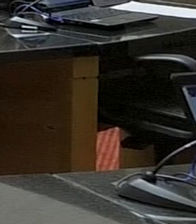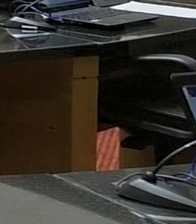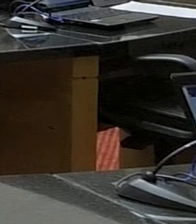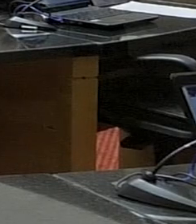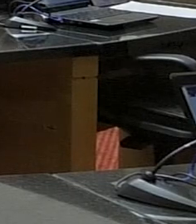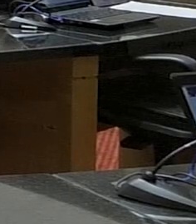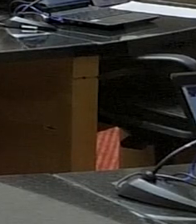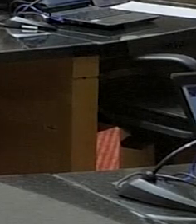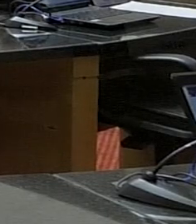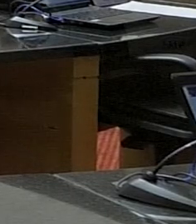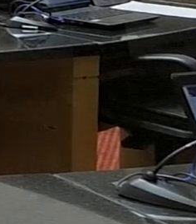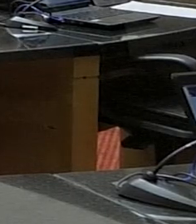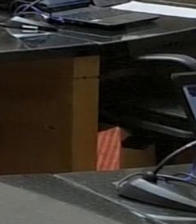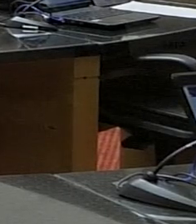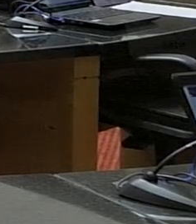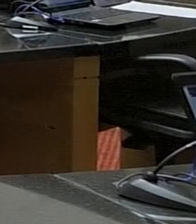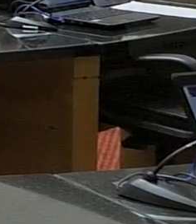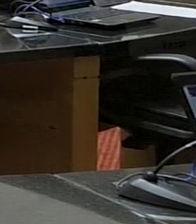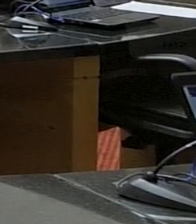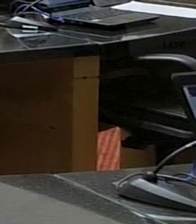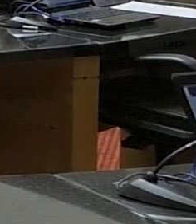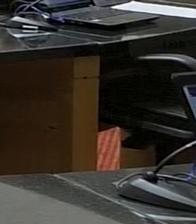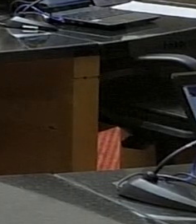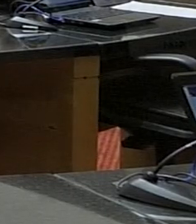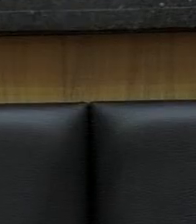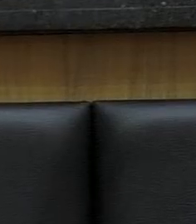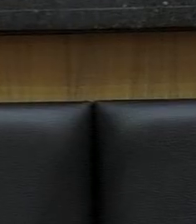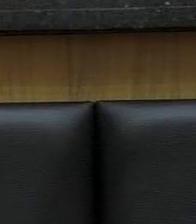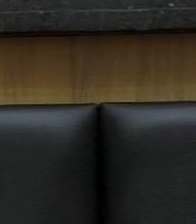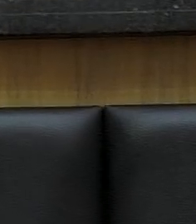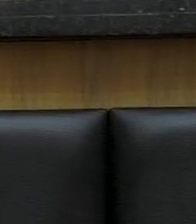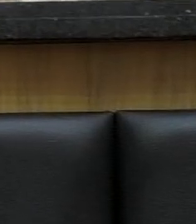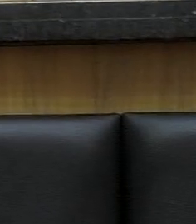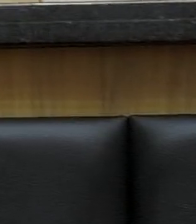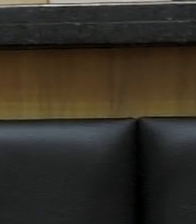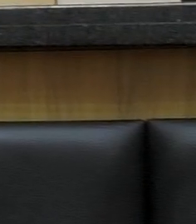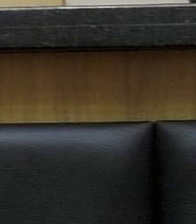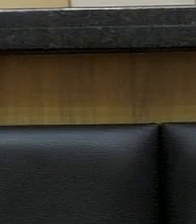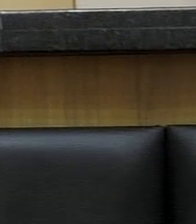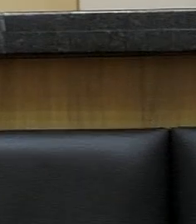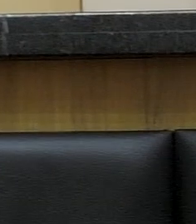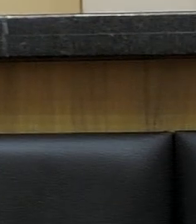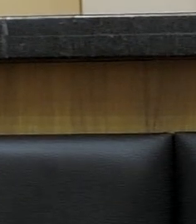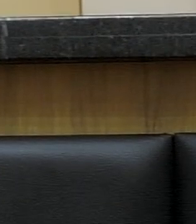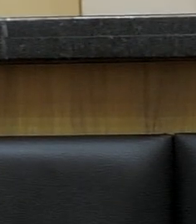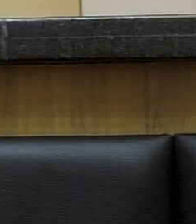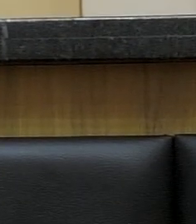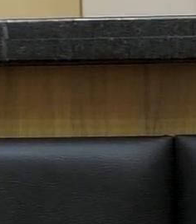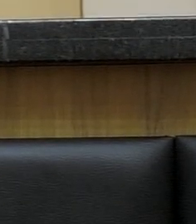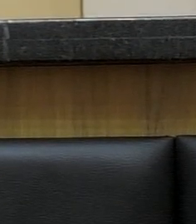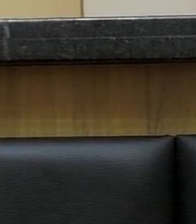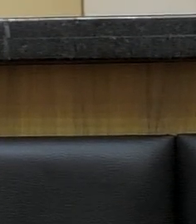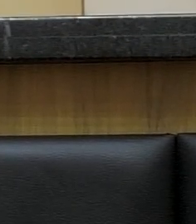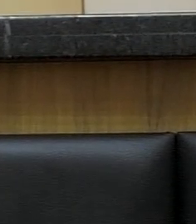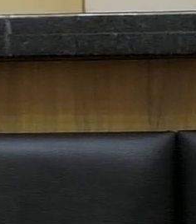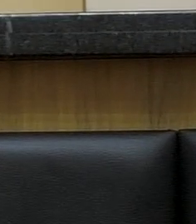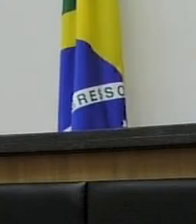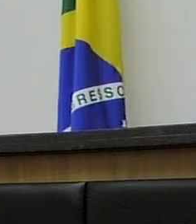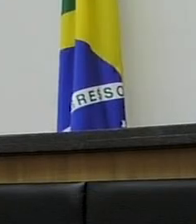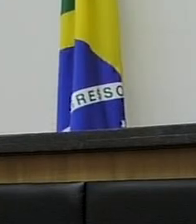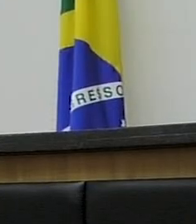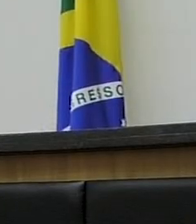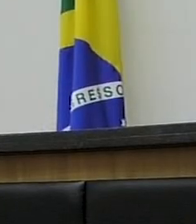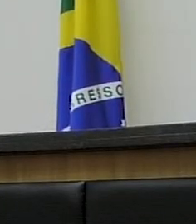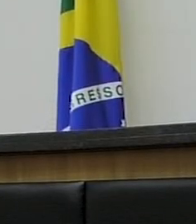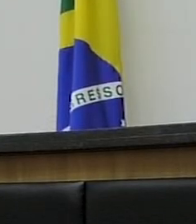Na sessão ordinária desta terça-feira, dia 16 de junho, os deputados lembraram o evento climático ocorrido no último feriado